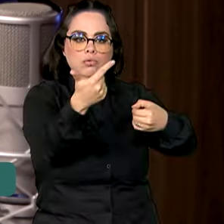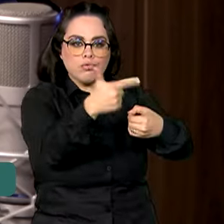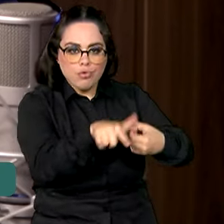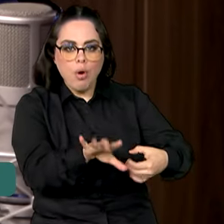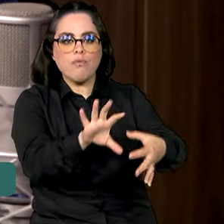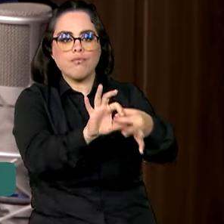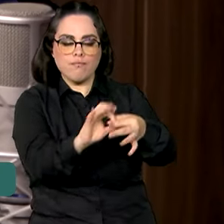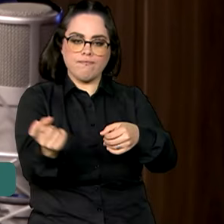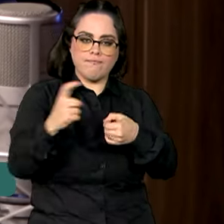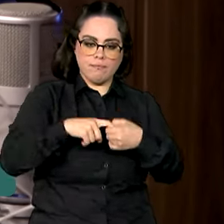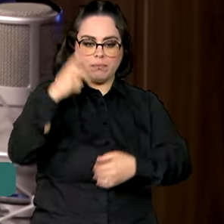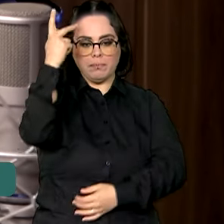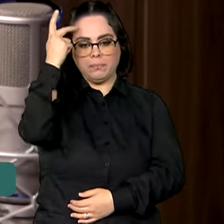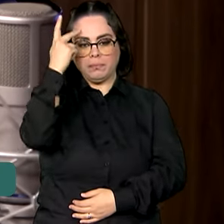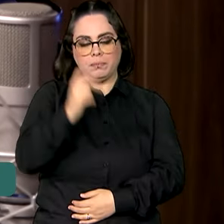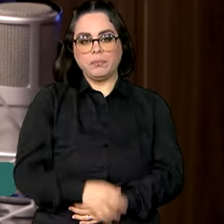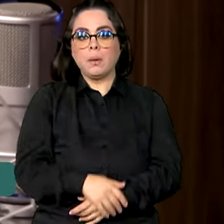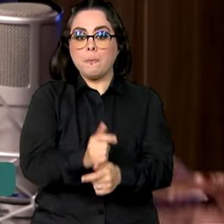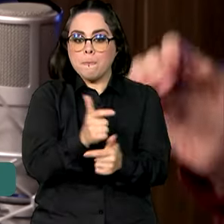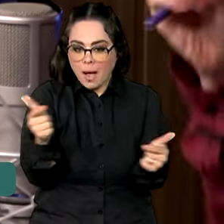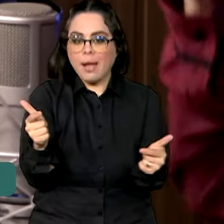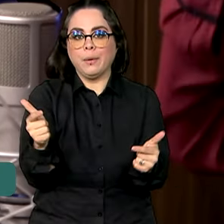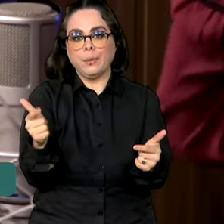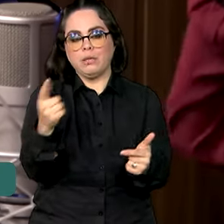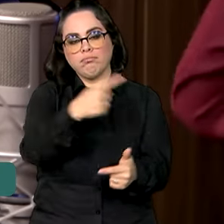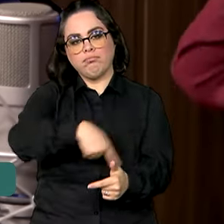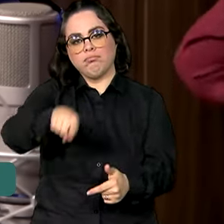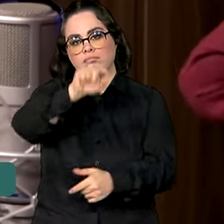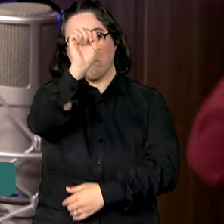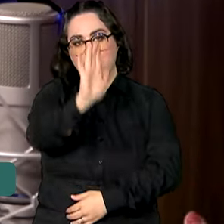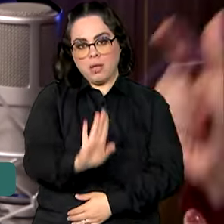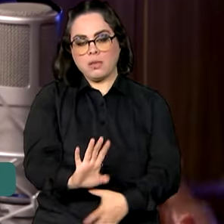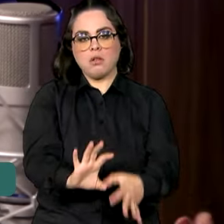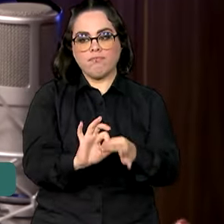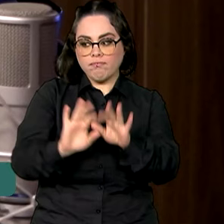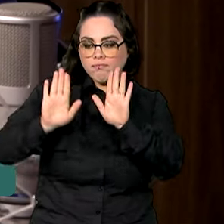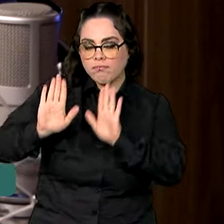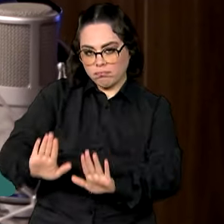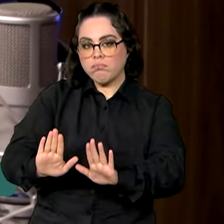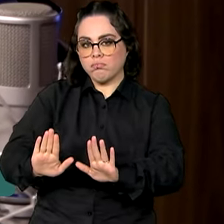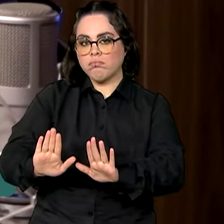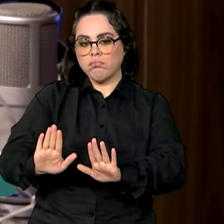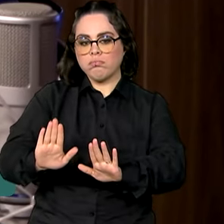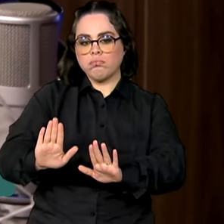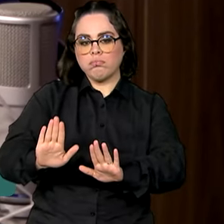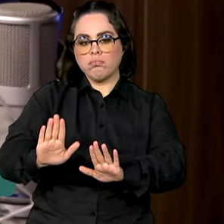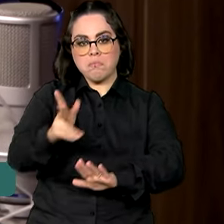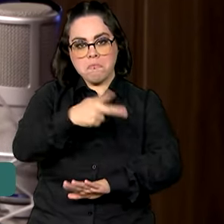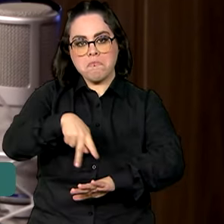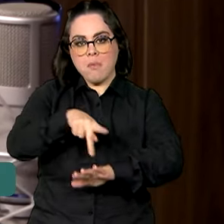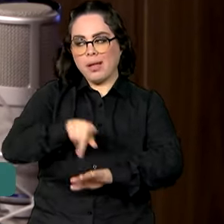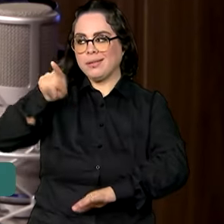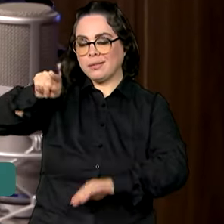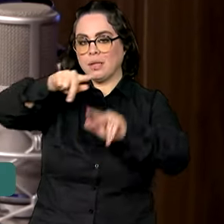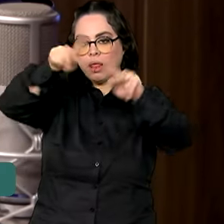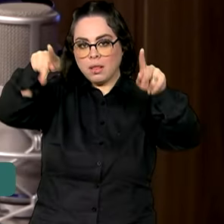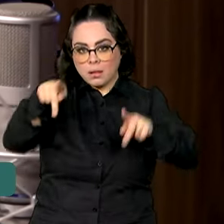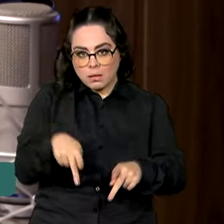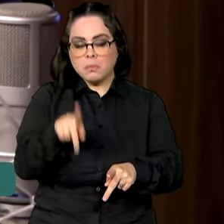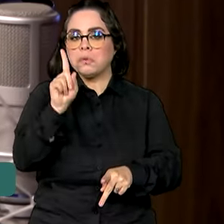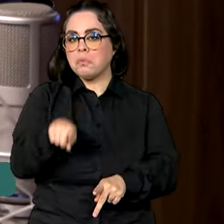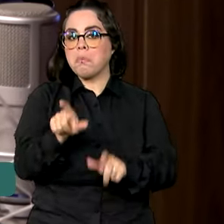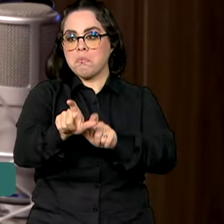virar a São Paulo. A grande maioria dos brasileiros residentes no Líbano são